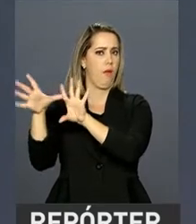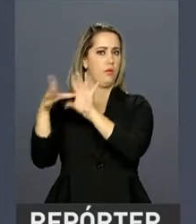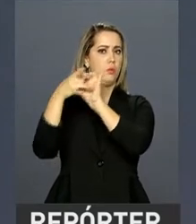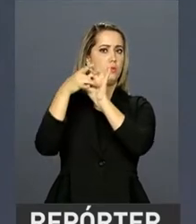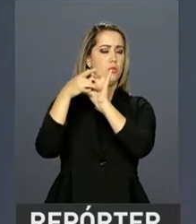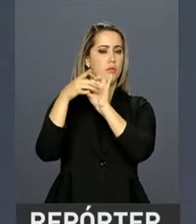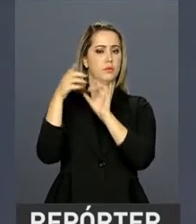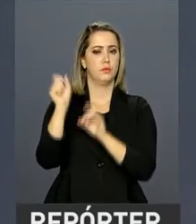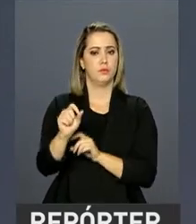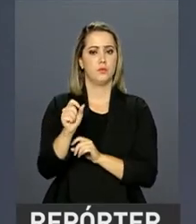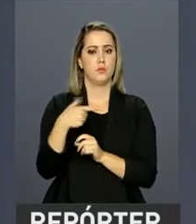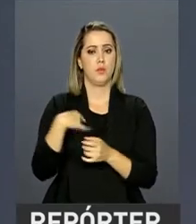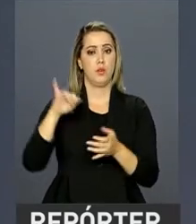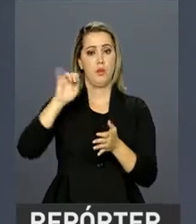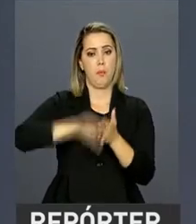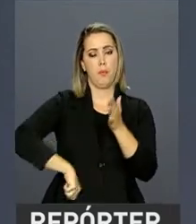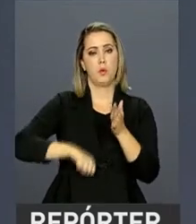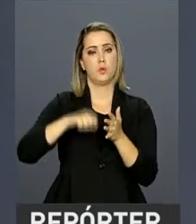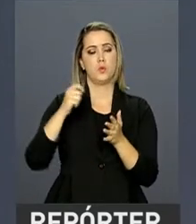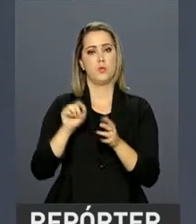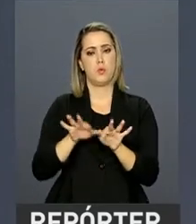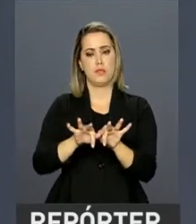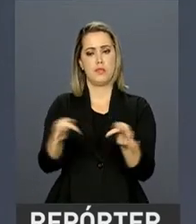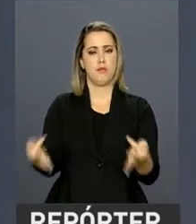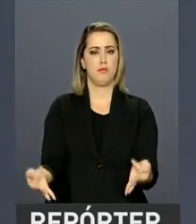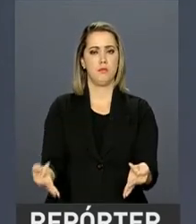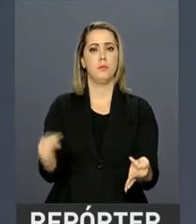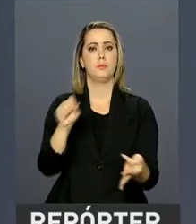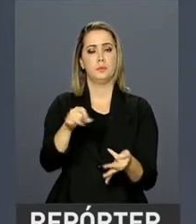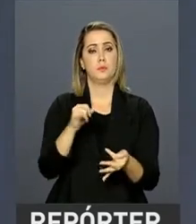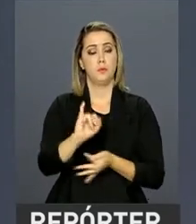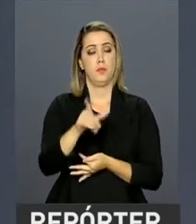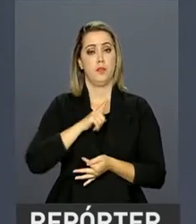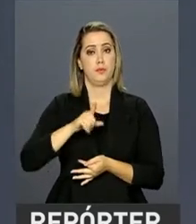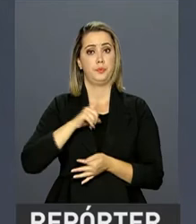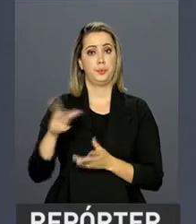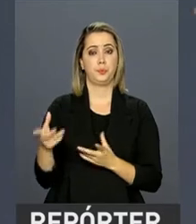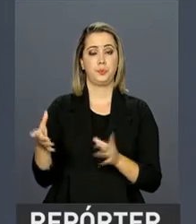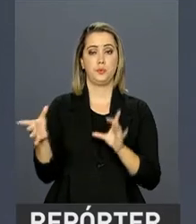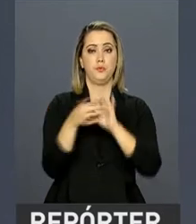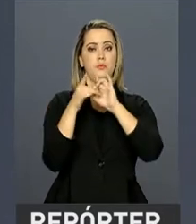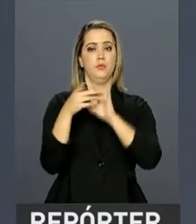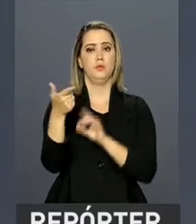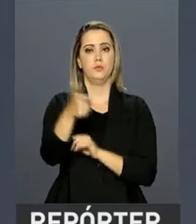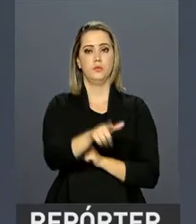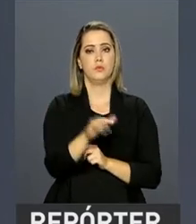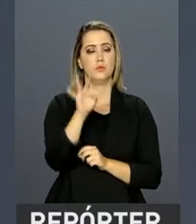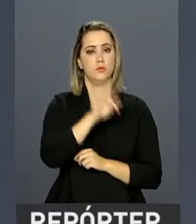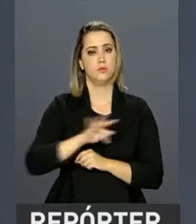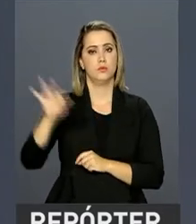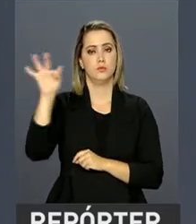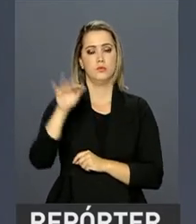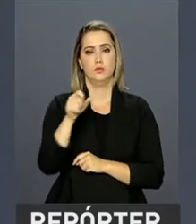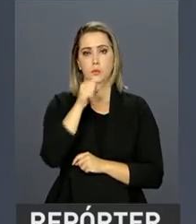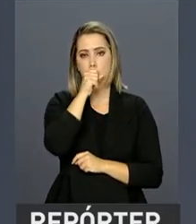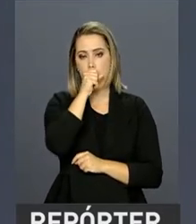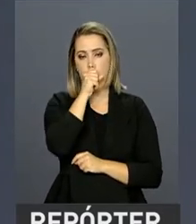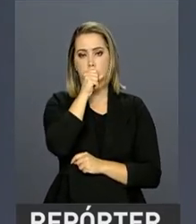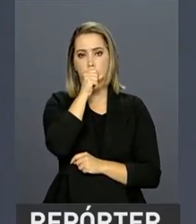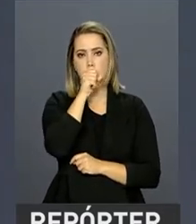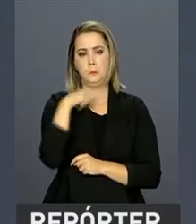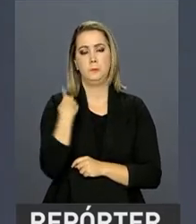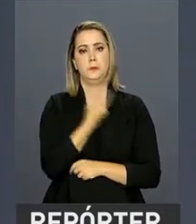tributária ou uma simplificação tributária se você fizer uma repactuação da federação. E isto